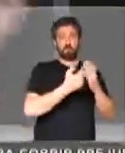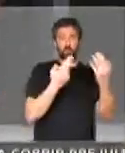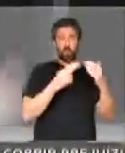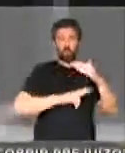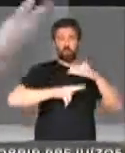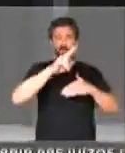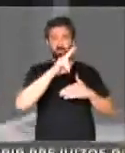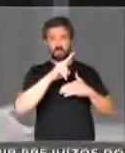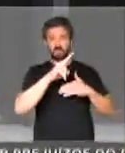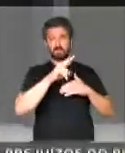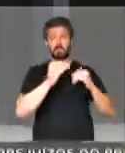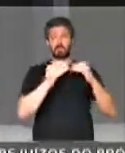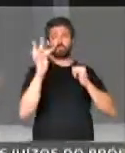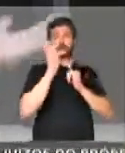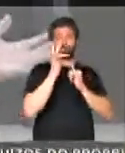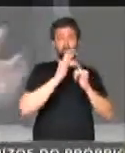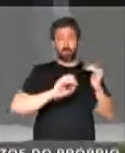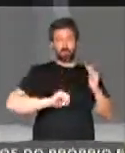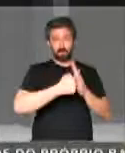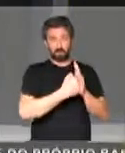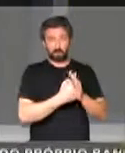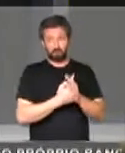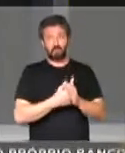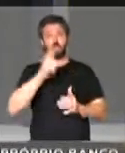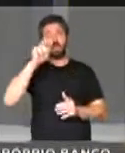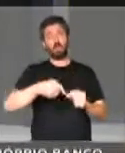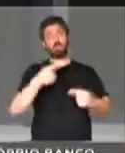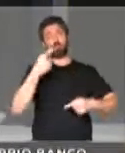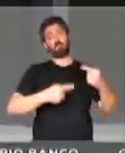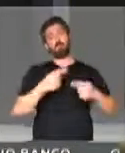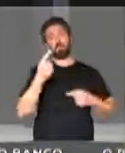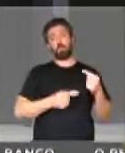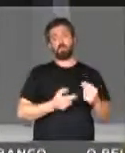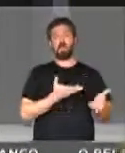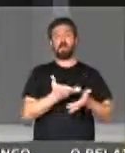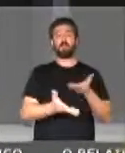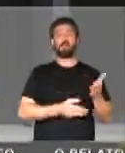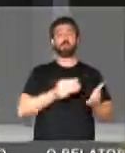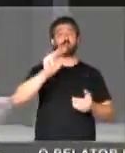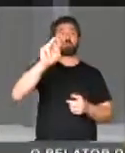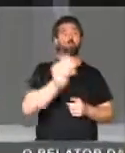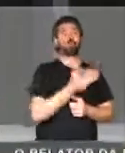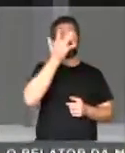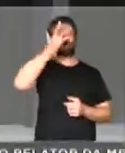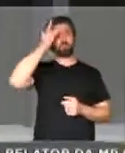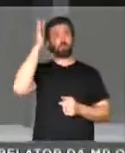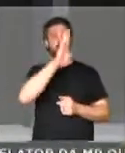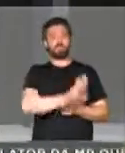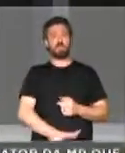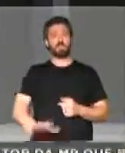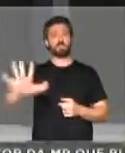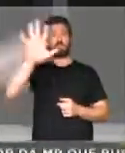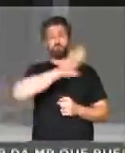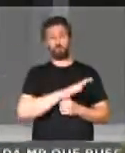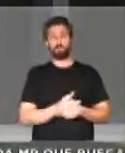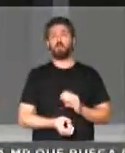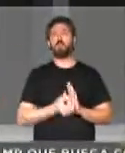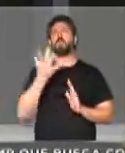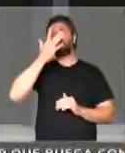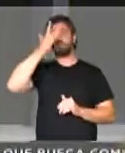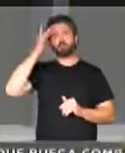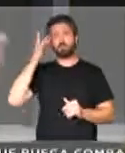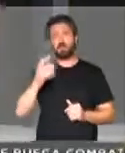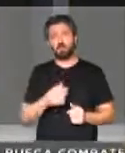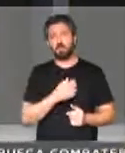universidades, dos institutos federais, que é uma política que atende milhões de brasileiros e brasileiras. Quantas